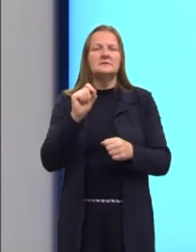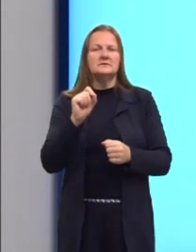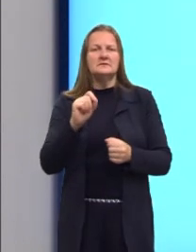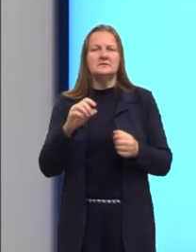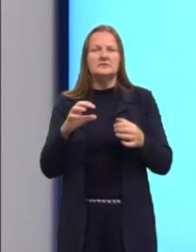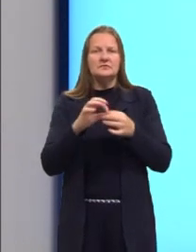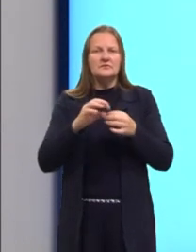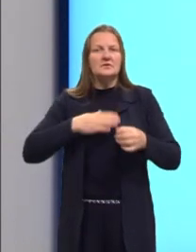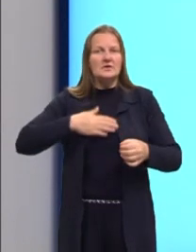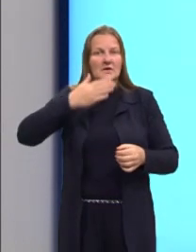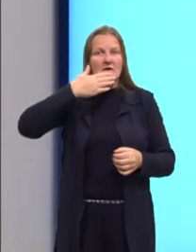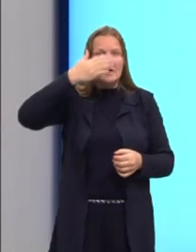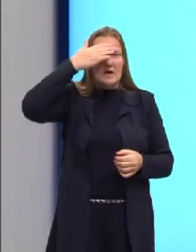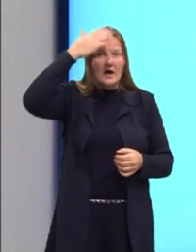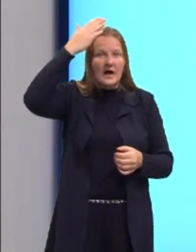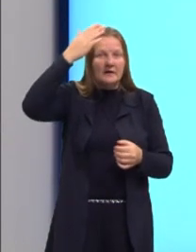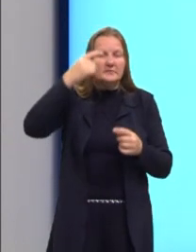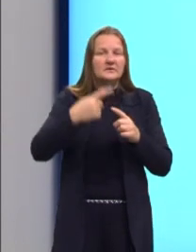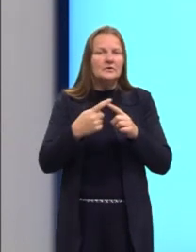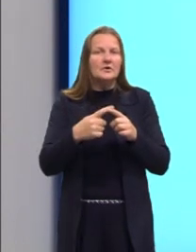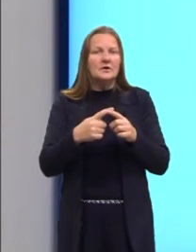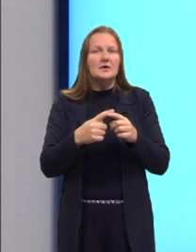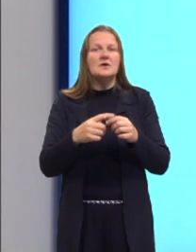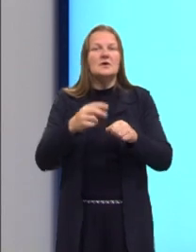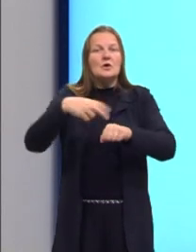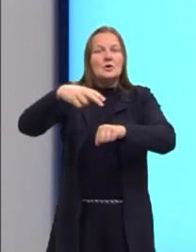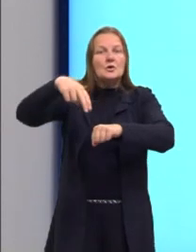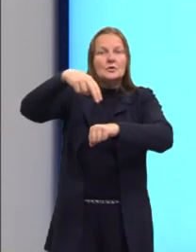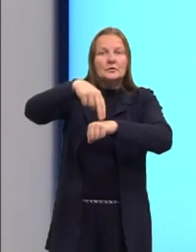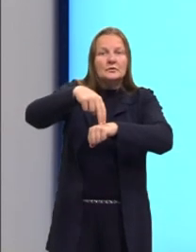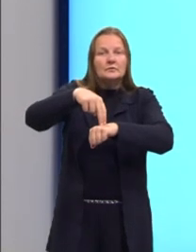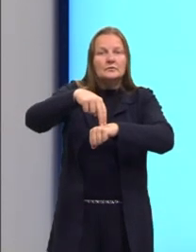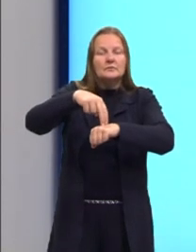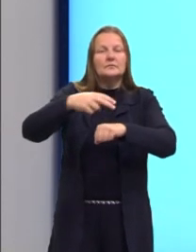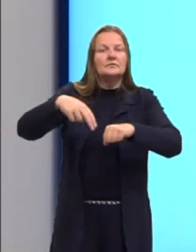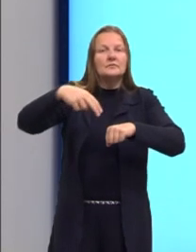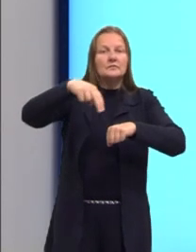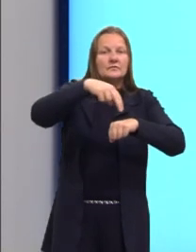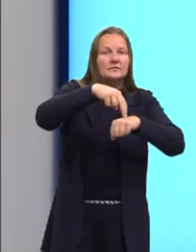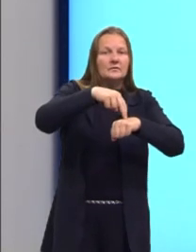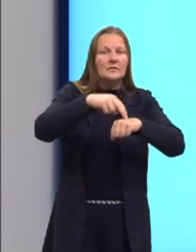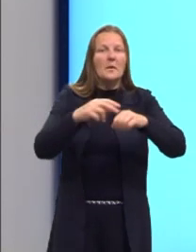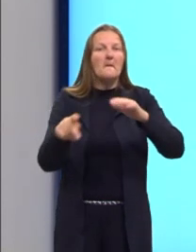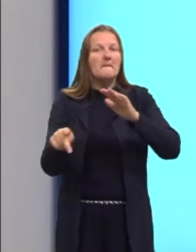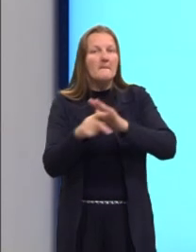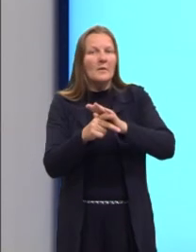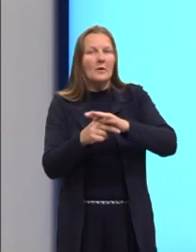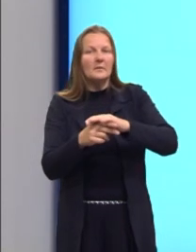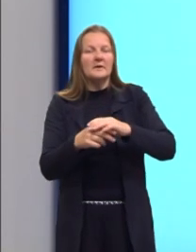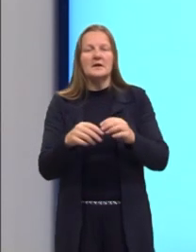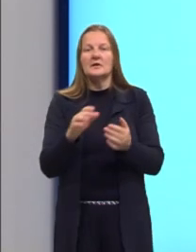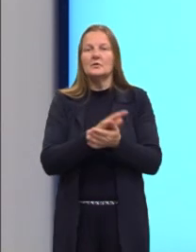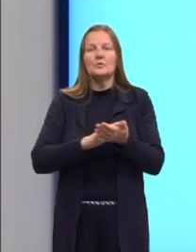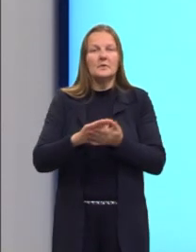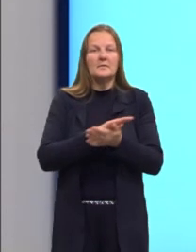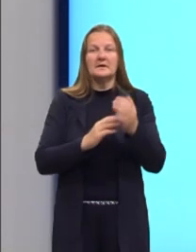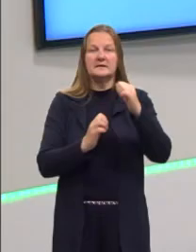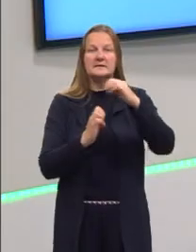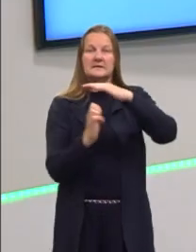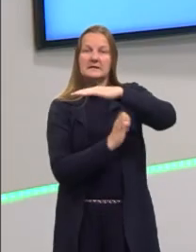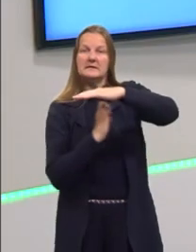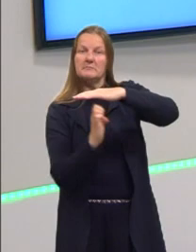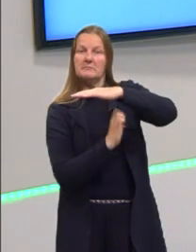os árabes, eles se reúnem e vão nacionalizar as reservas petrolíferas. Isso quer dizer, não é mais as empresas,